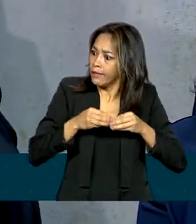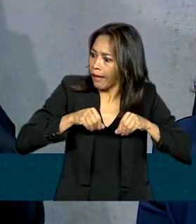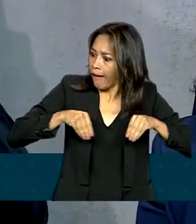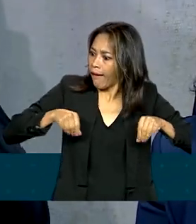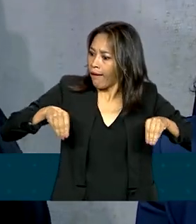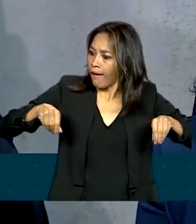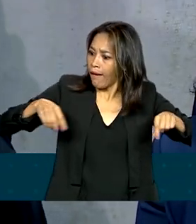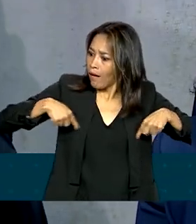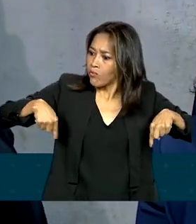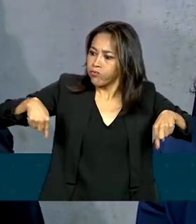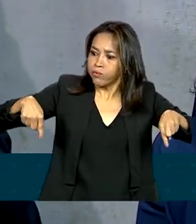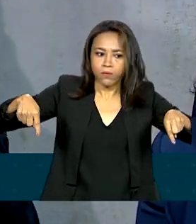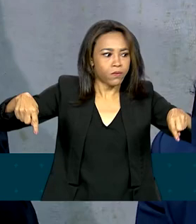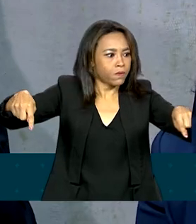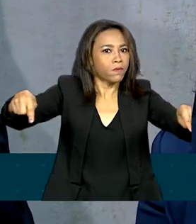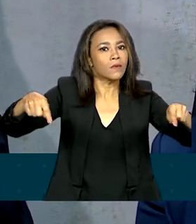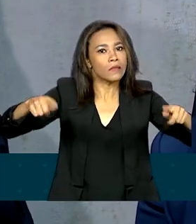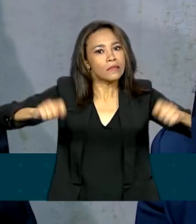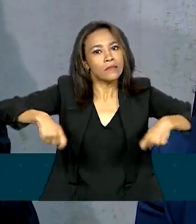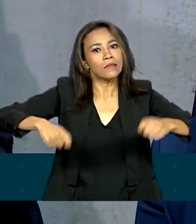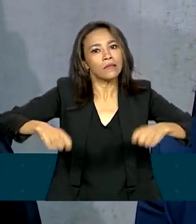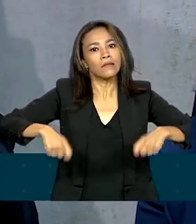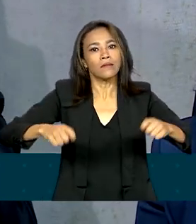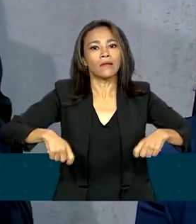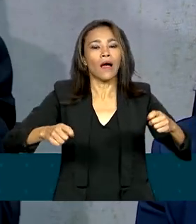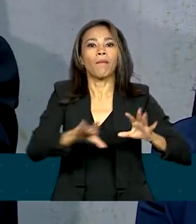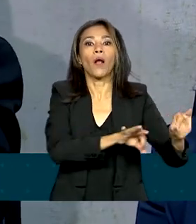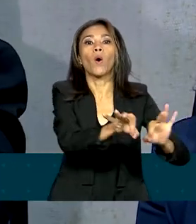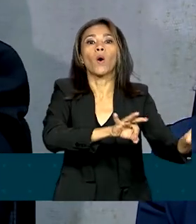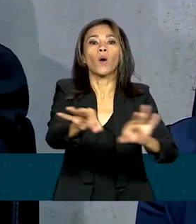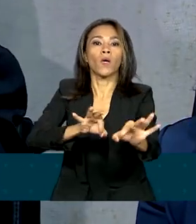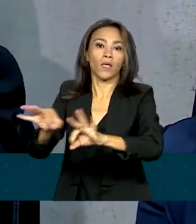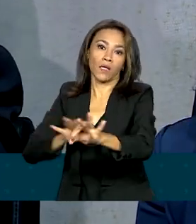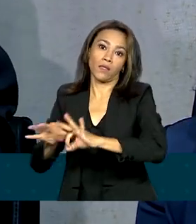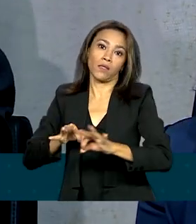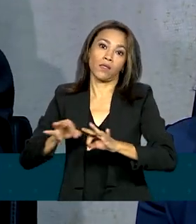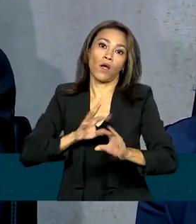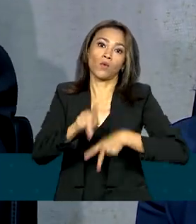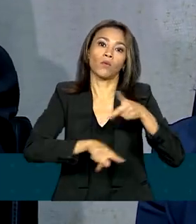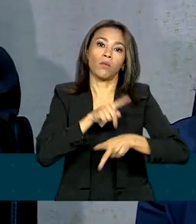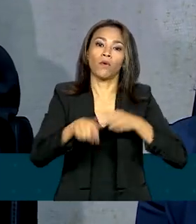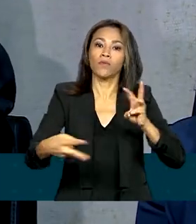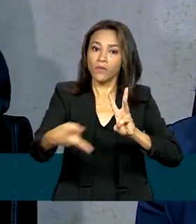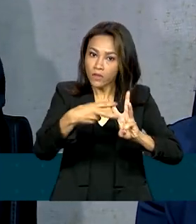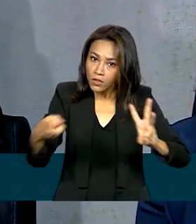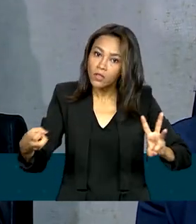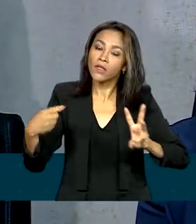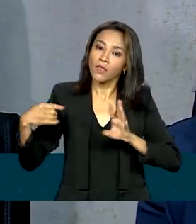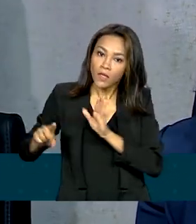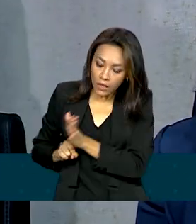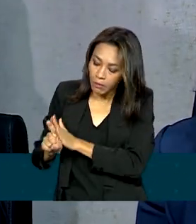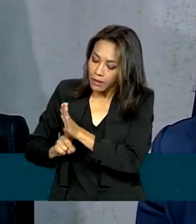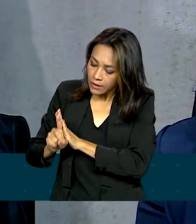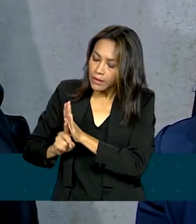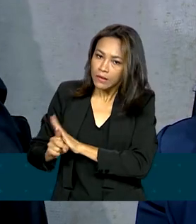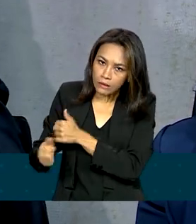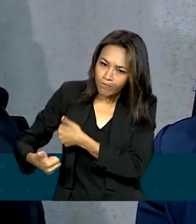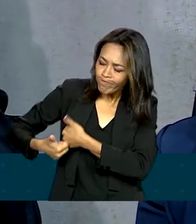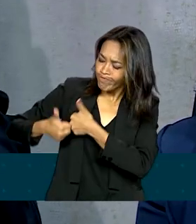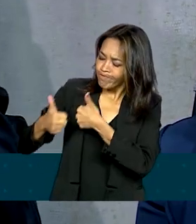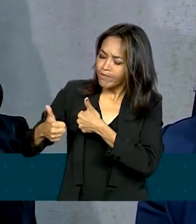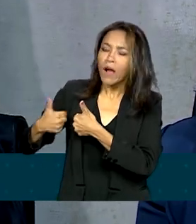que é necessária para a organização dos povos indígenas. E um recenseamento bem feito vai